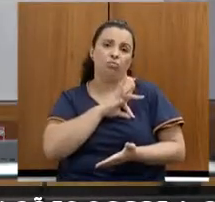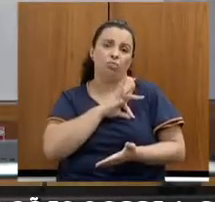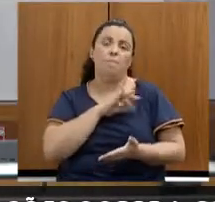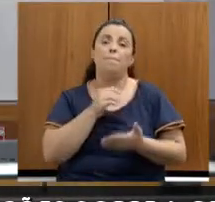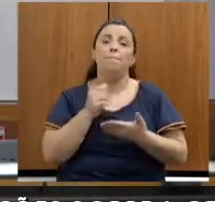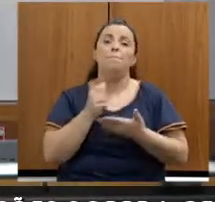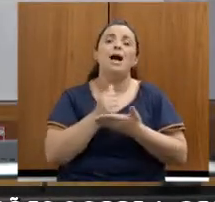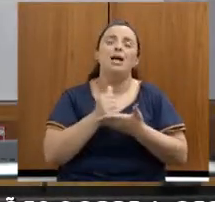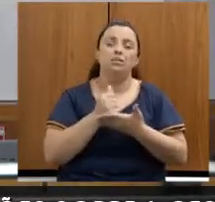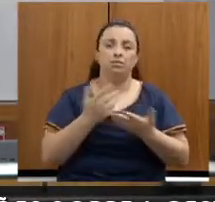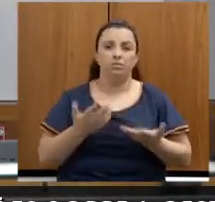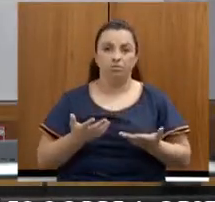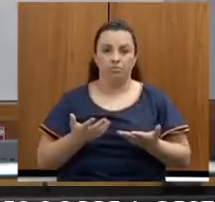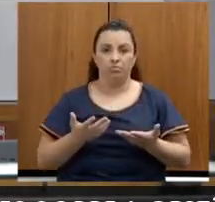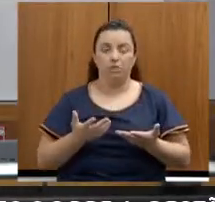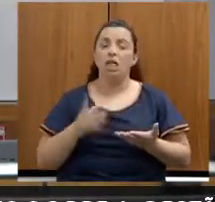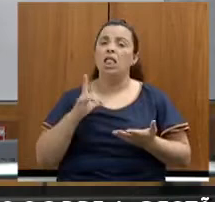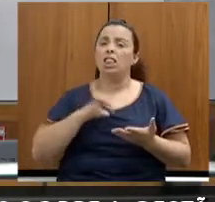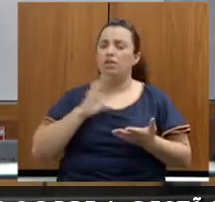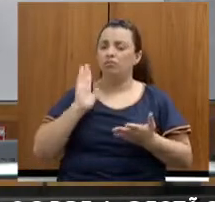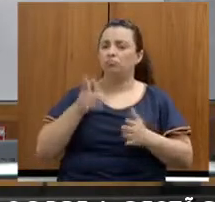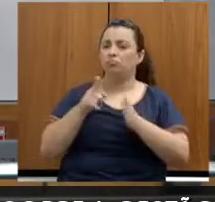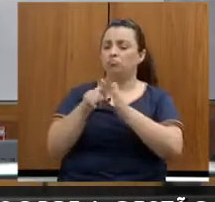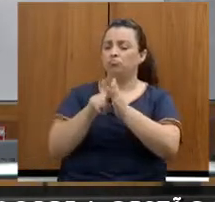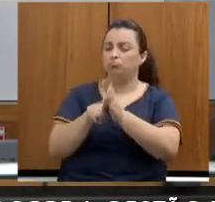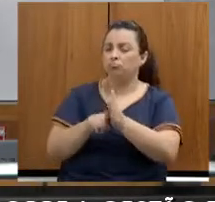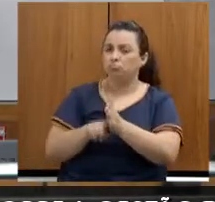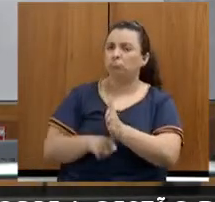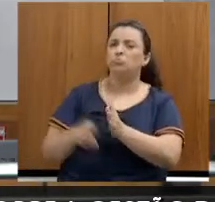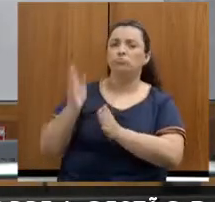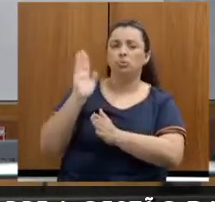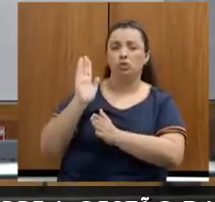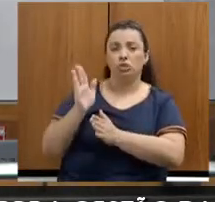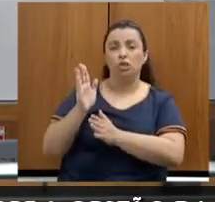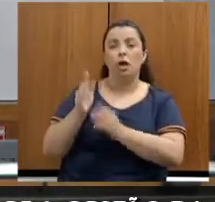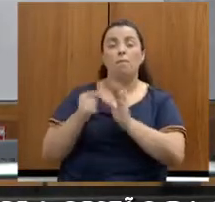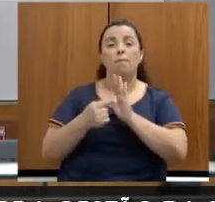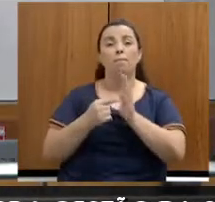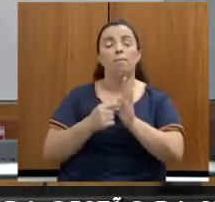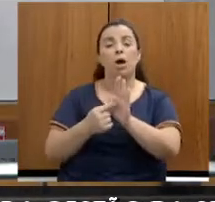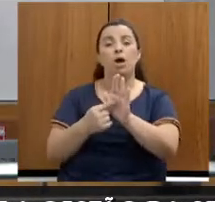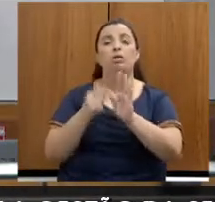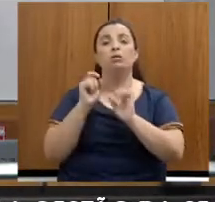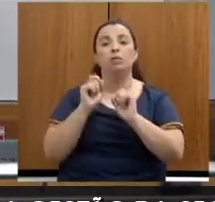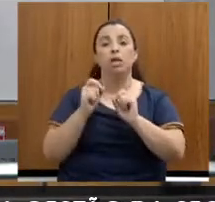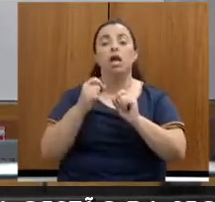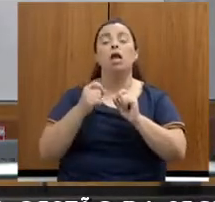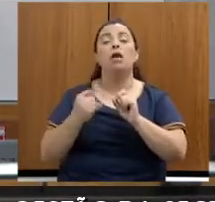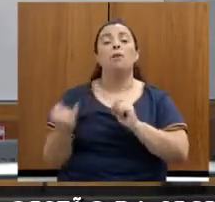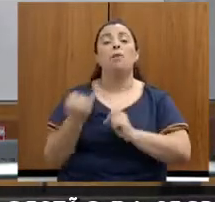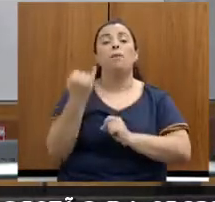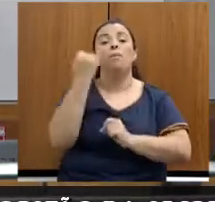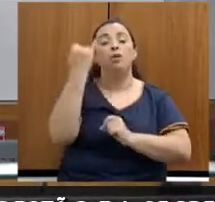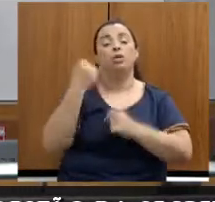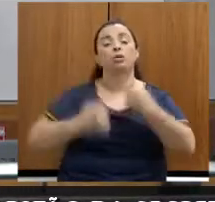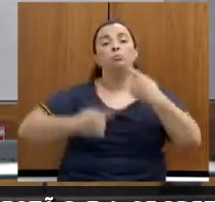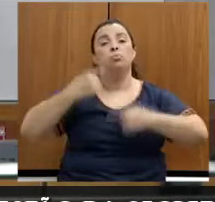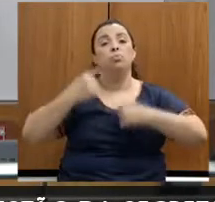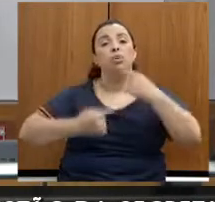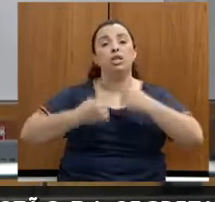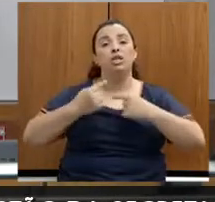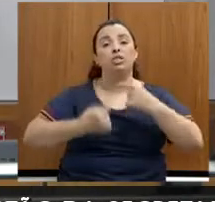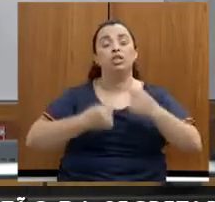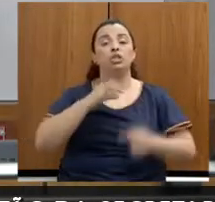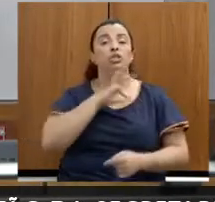diversos já demonstraram a importância de uma política de renda básica e como ela tem impacto positivo na